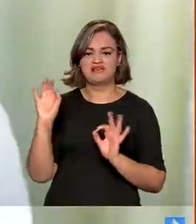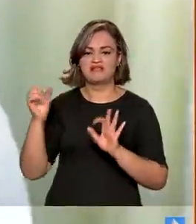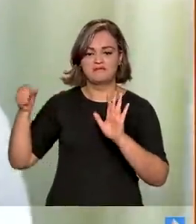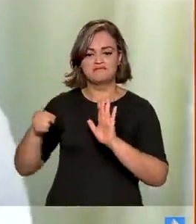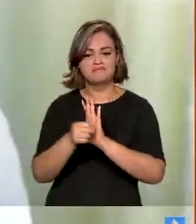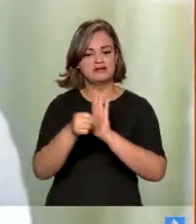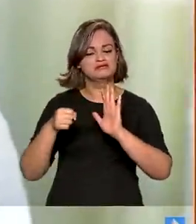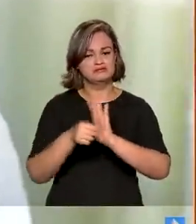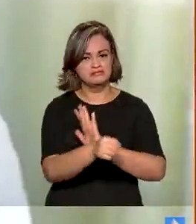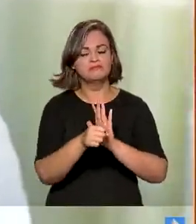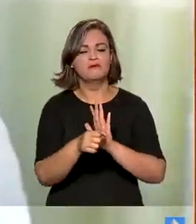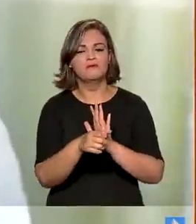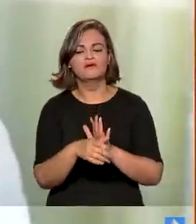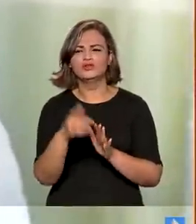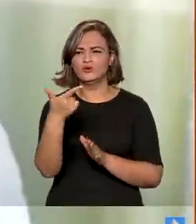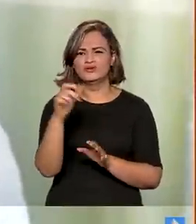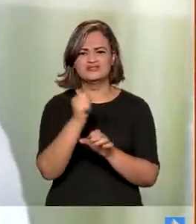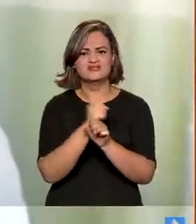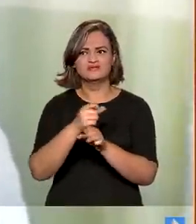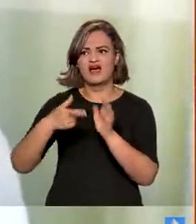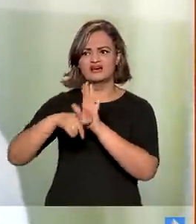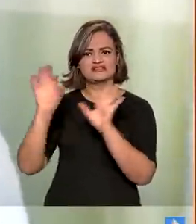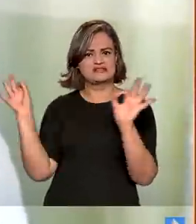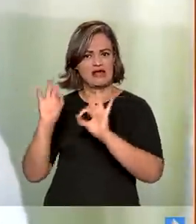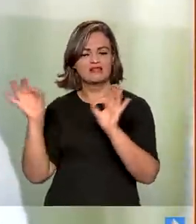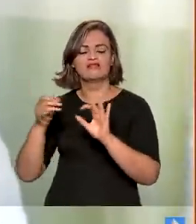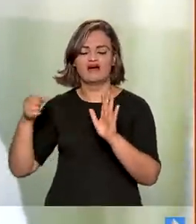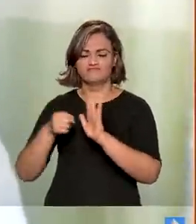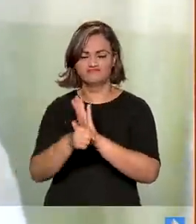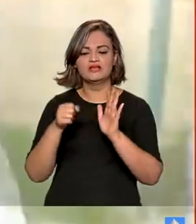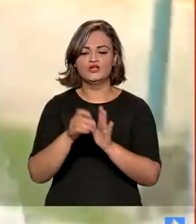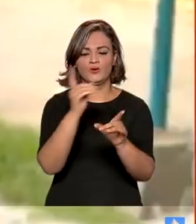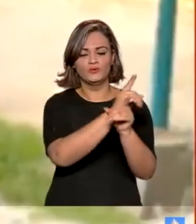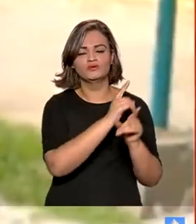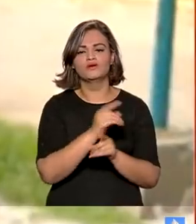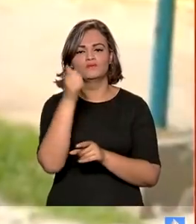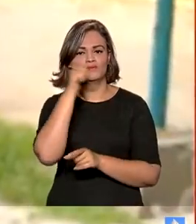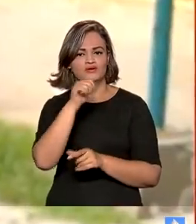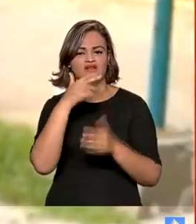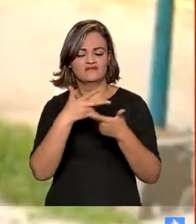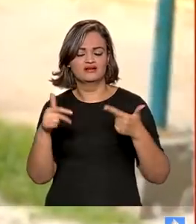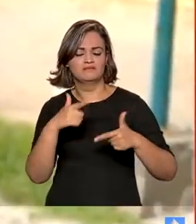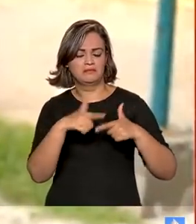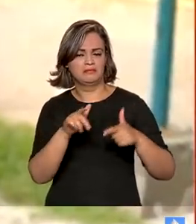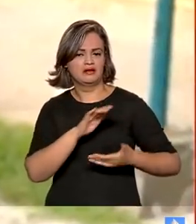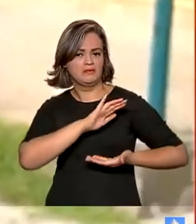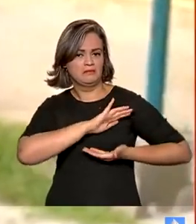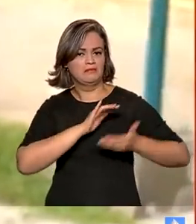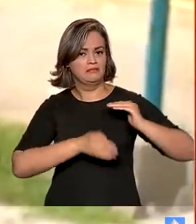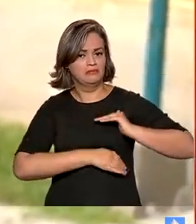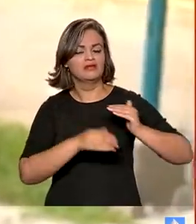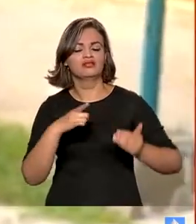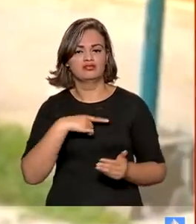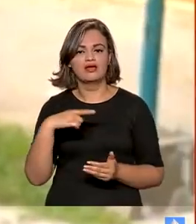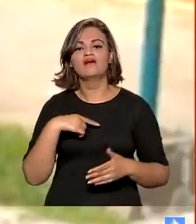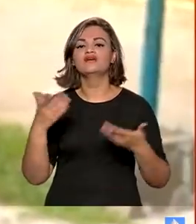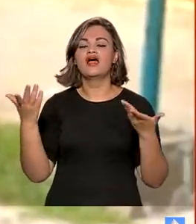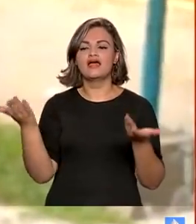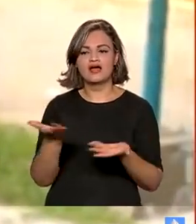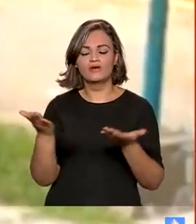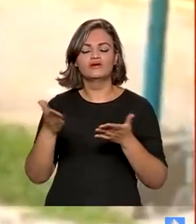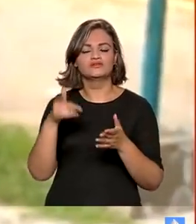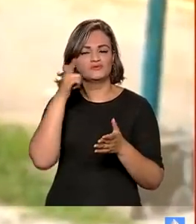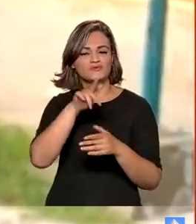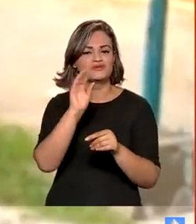não utilizavam unidade de saúde há mais de dois anos. Identificamos muitas mulheres com lesões de colo de mama e assim conseguimos hoje garantir